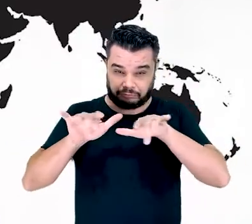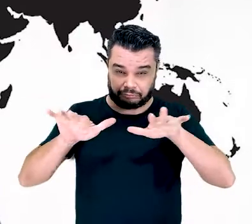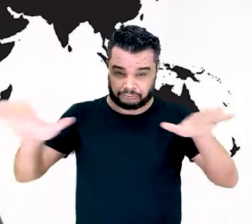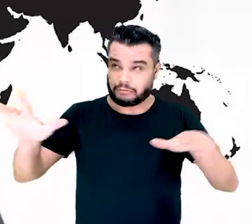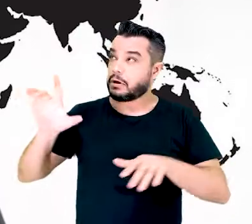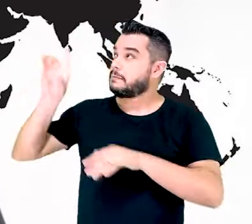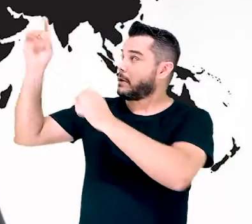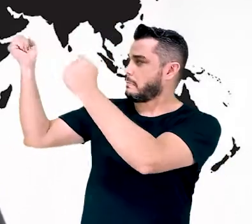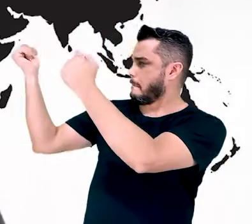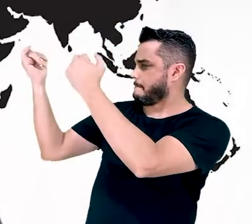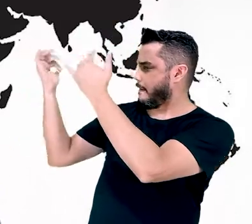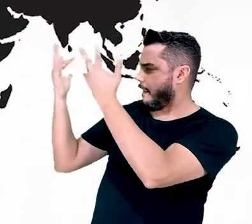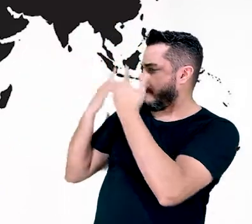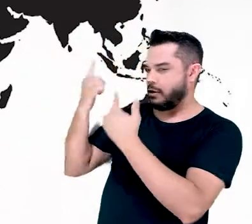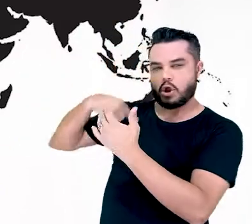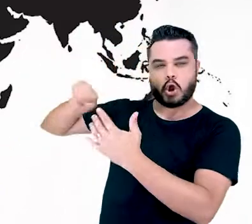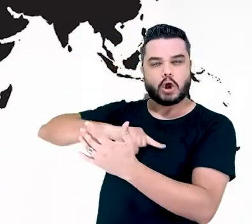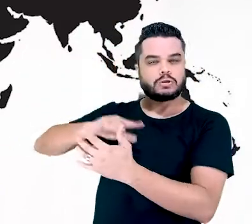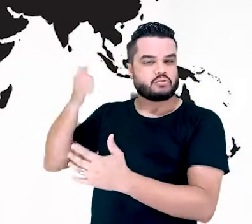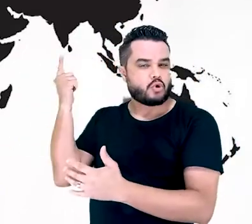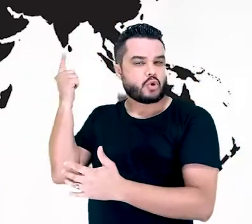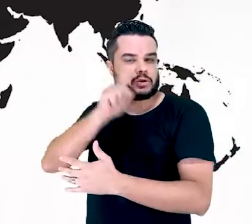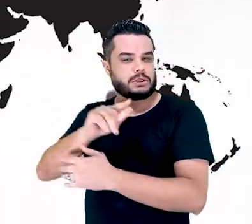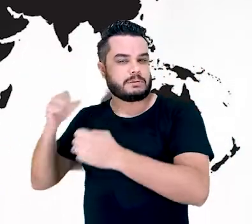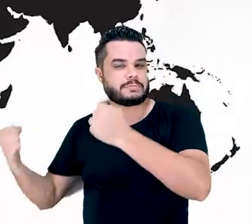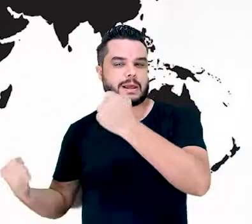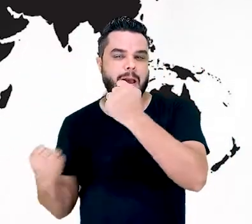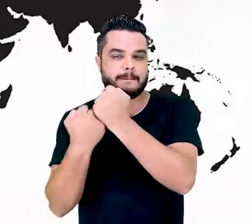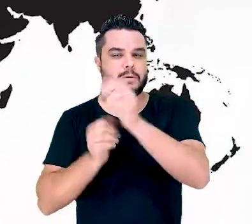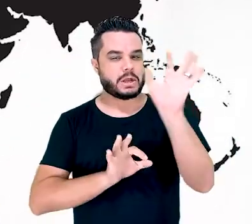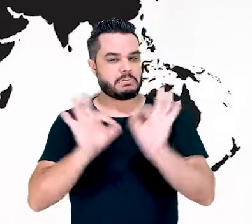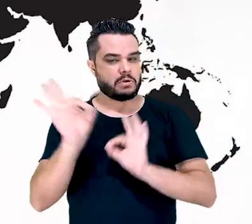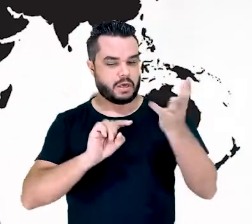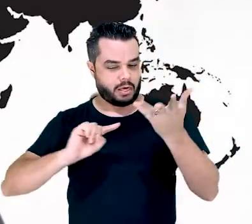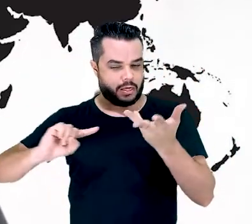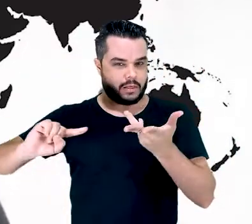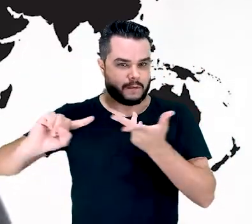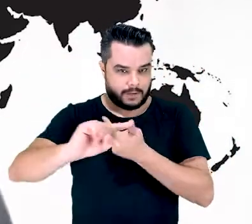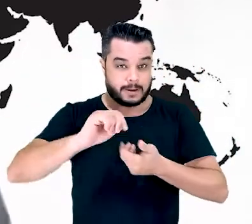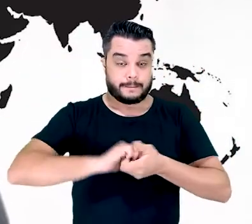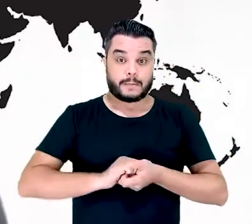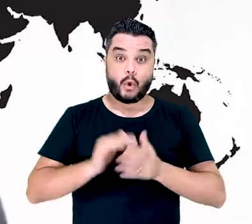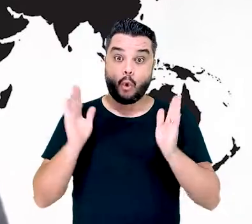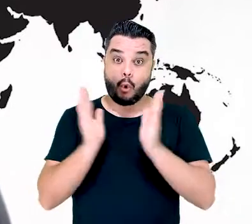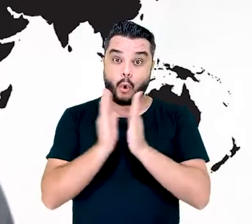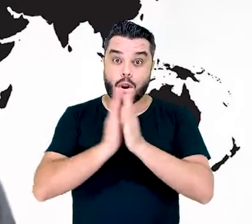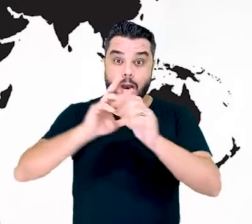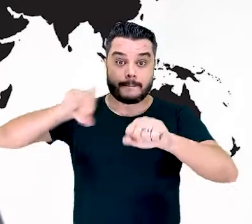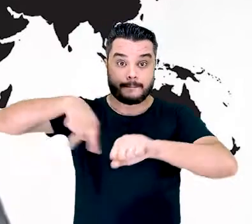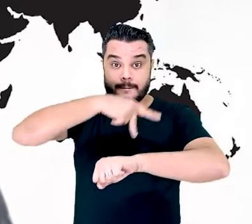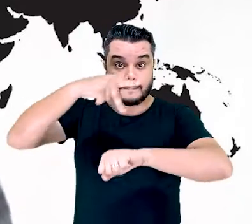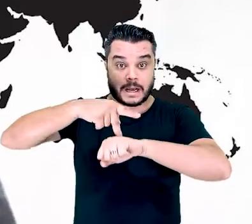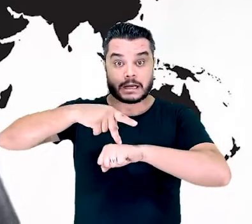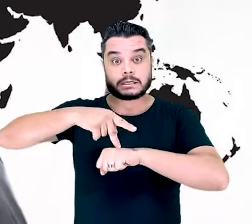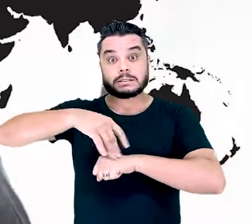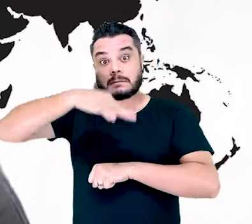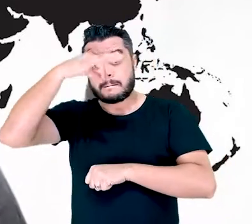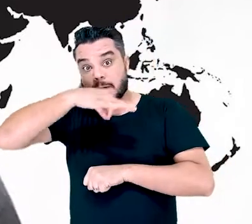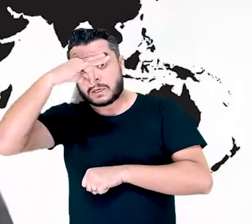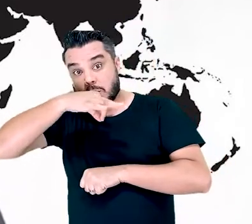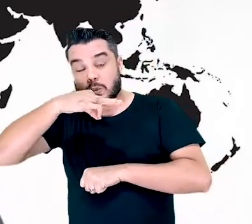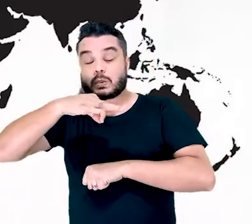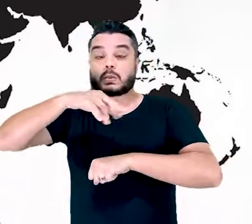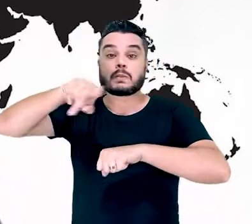a boa mão de Deus sustentou cada projeto. Hoje nós vamos orar pelo Haiti e pelo Peru. A missionária